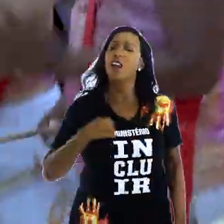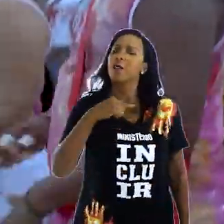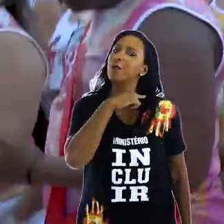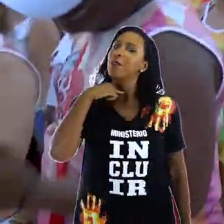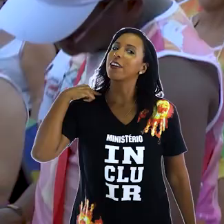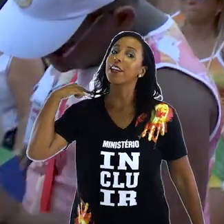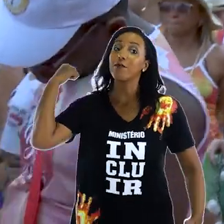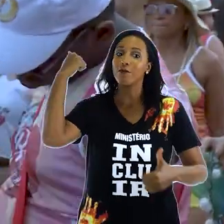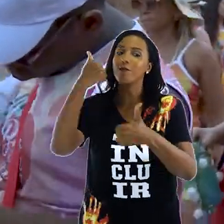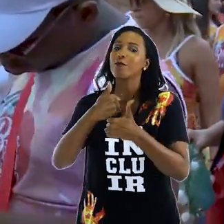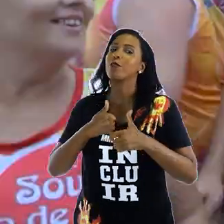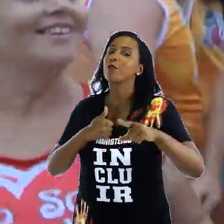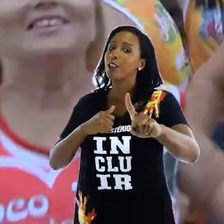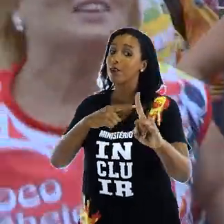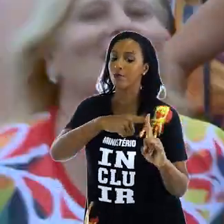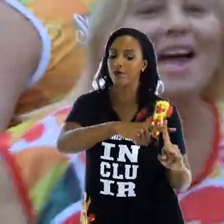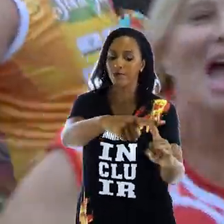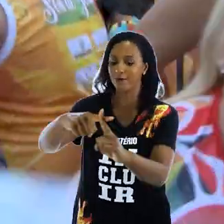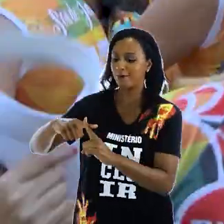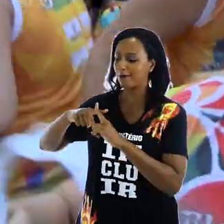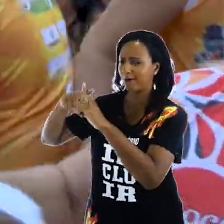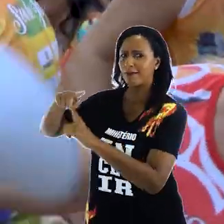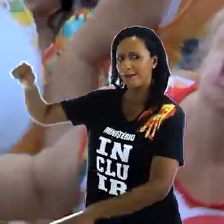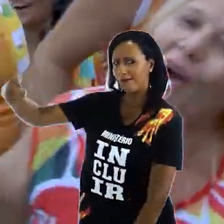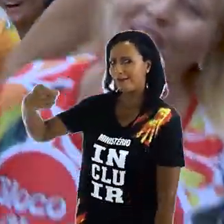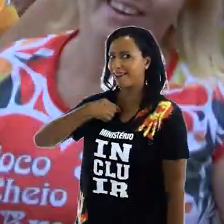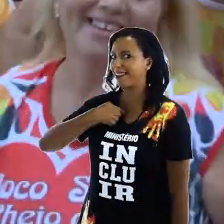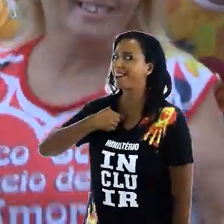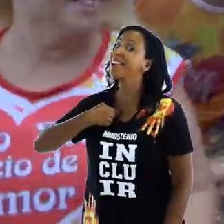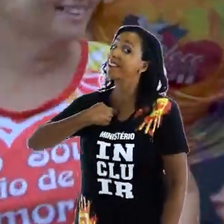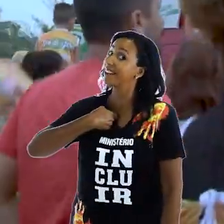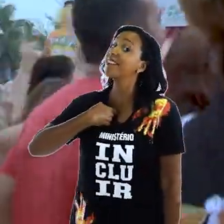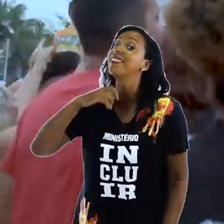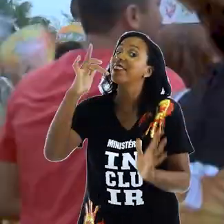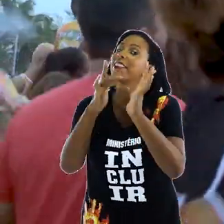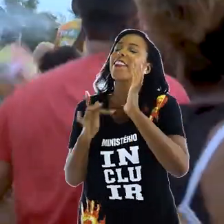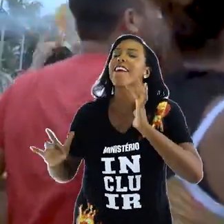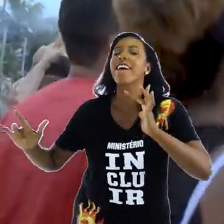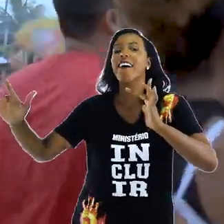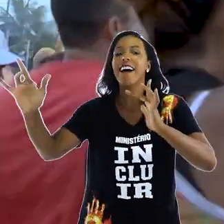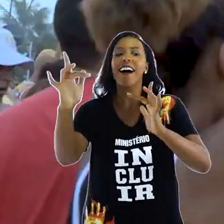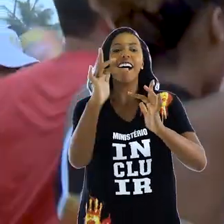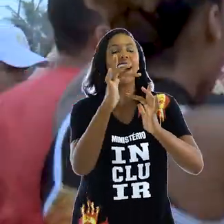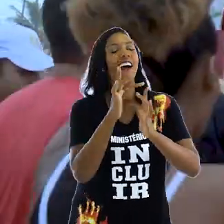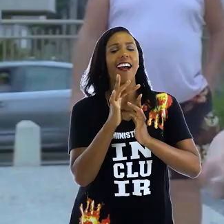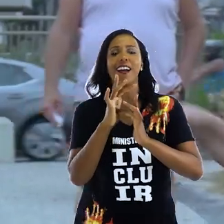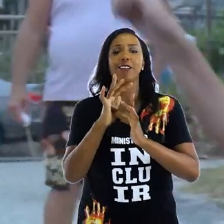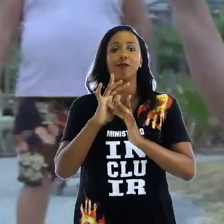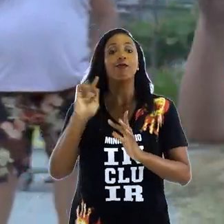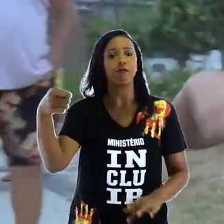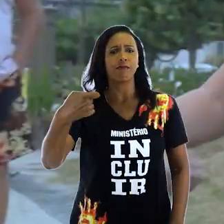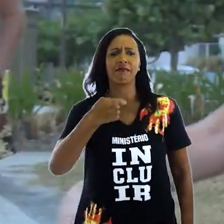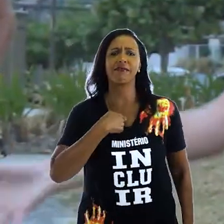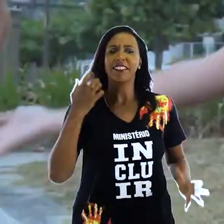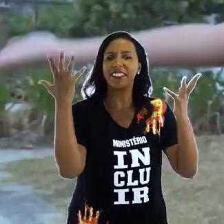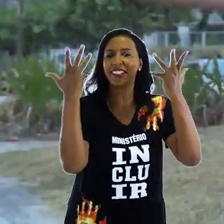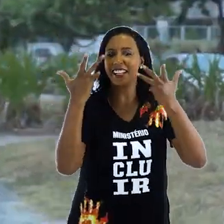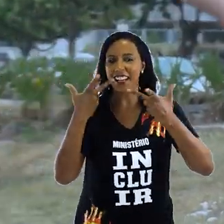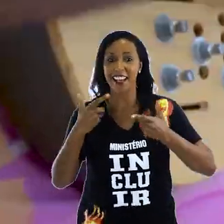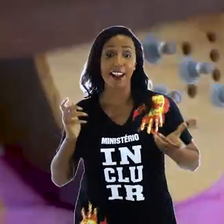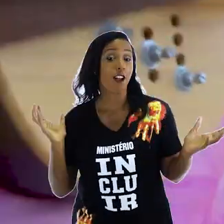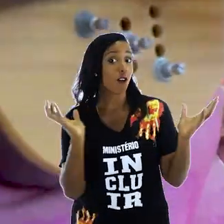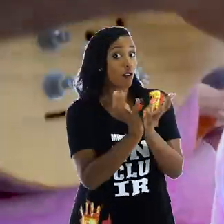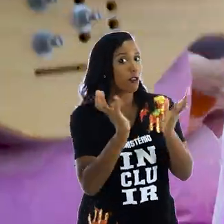Morre por você numa cruz Vou me apresentar, sou Jesus Sou o